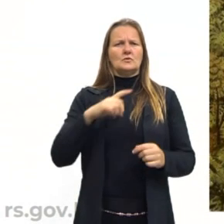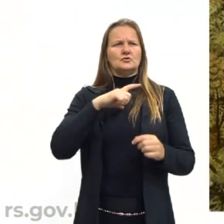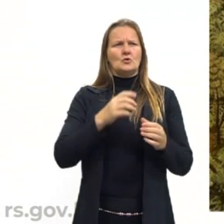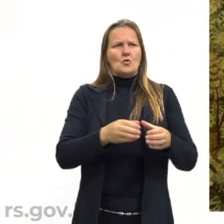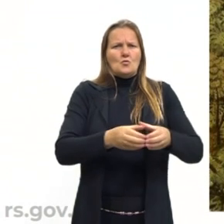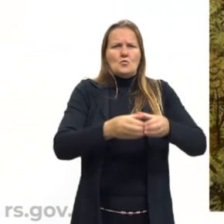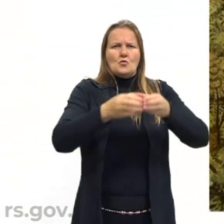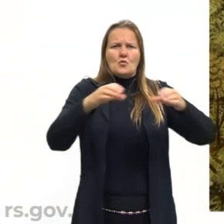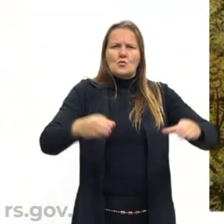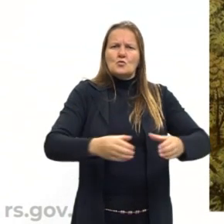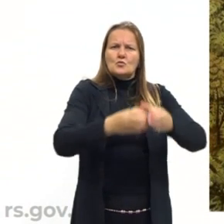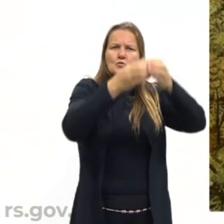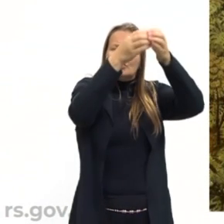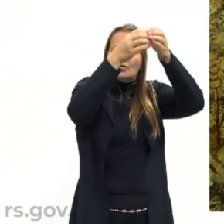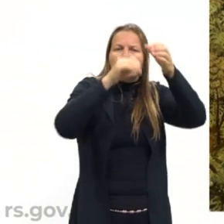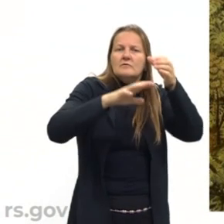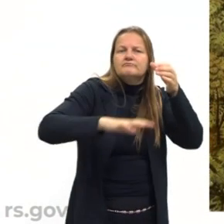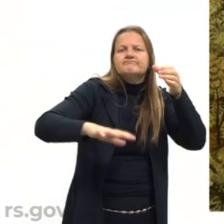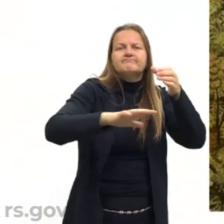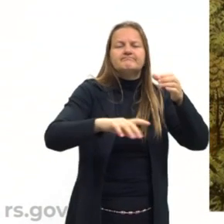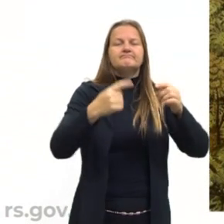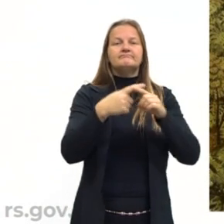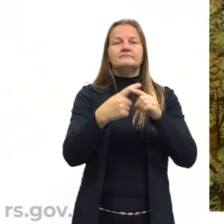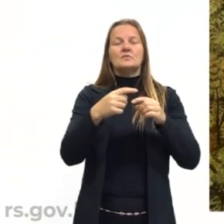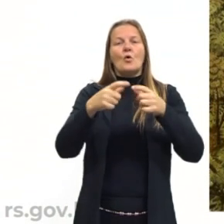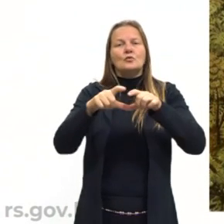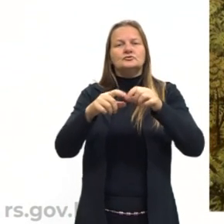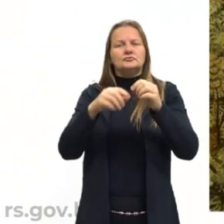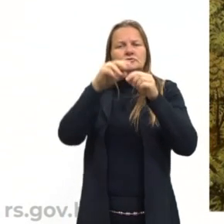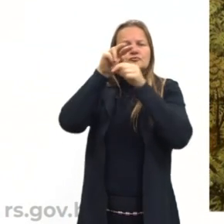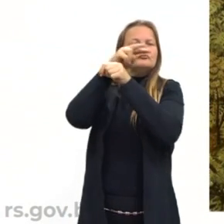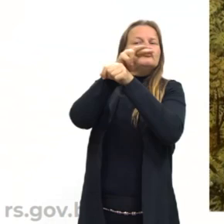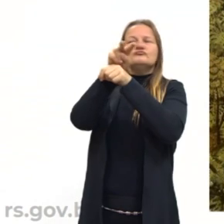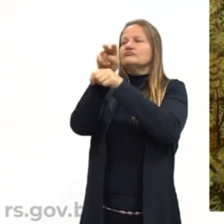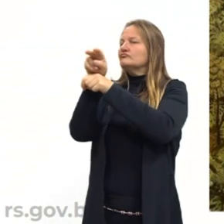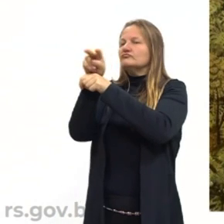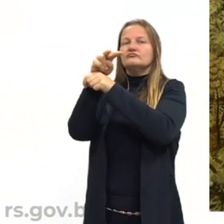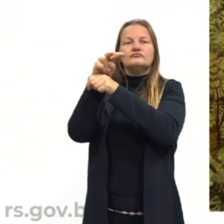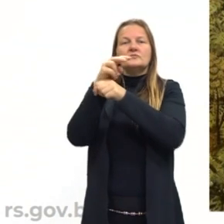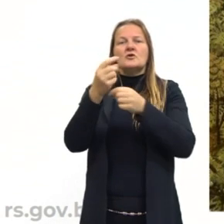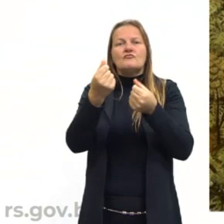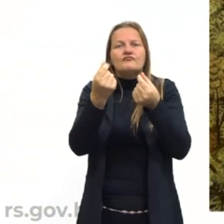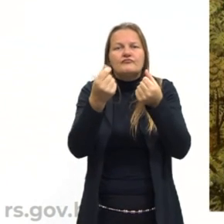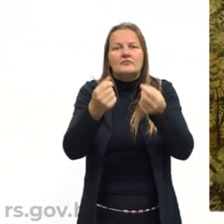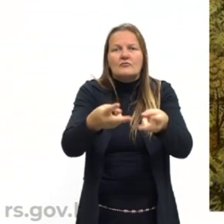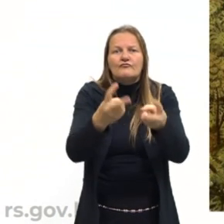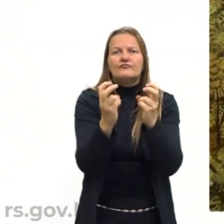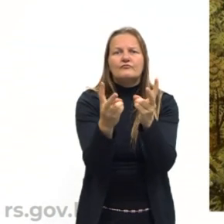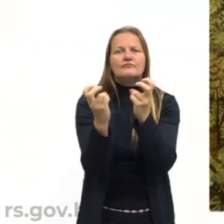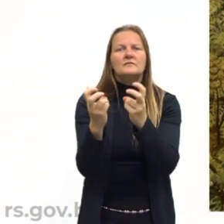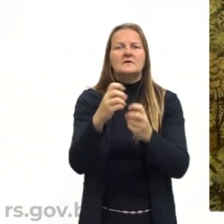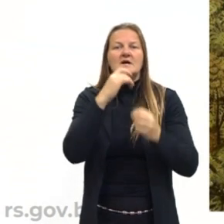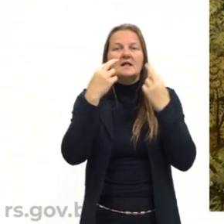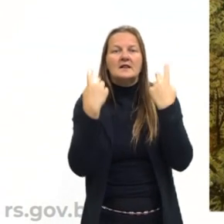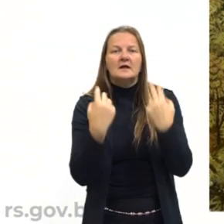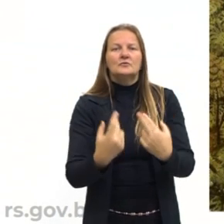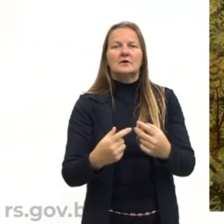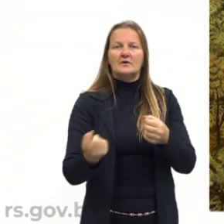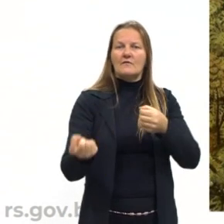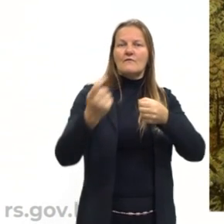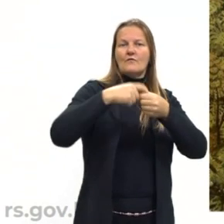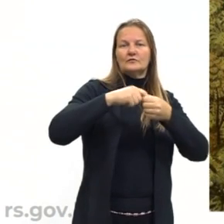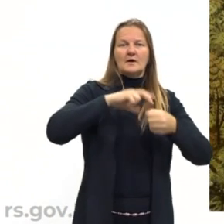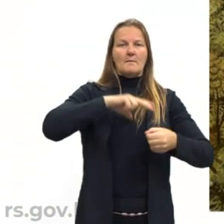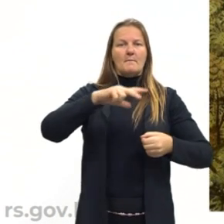ocupavam um pequeno território para ter onde aportar, pegar riquezas naturais e voltar